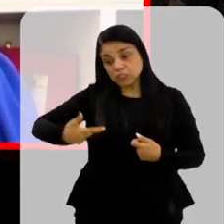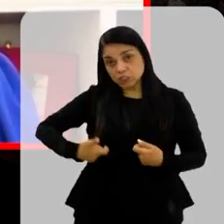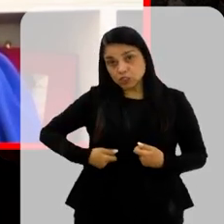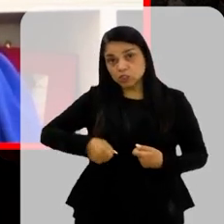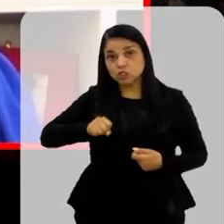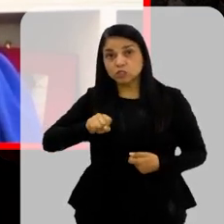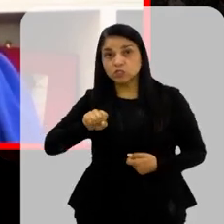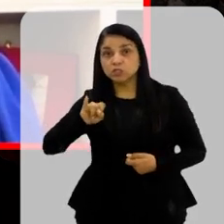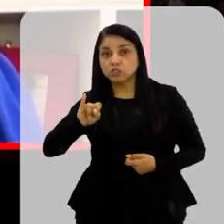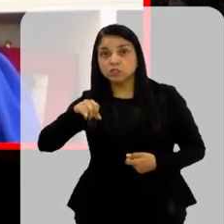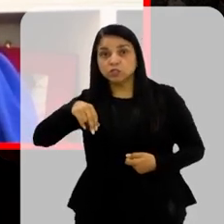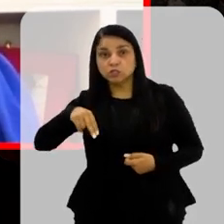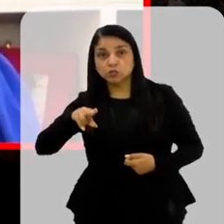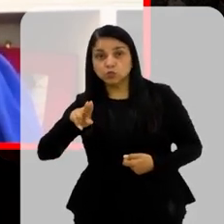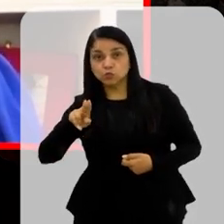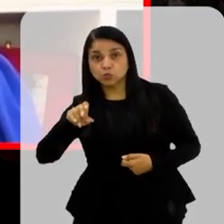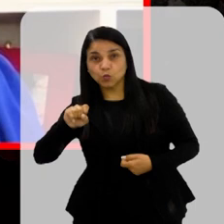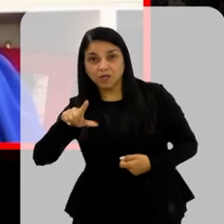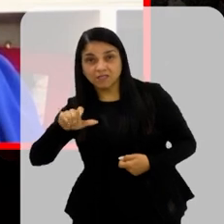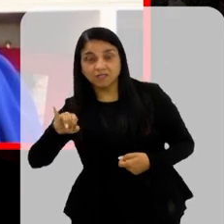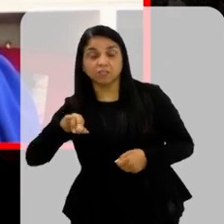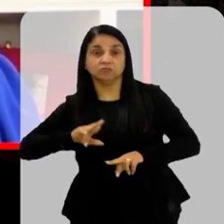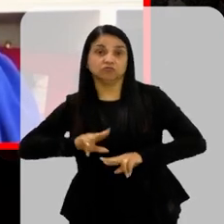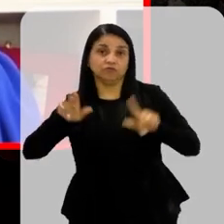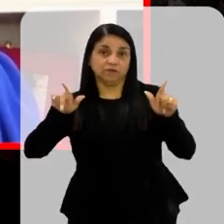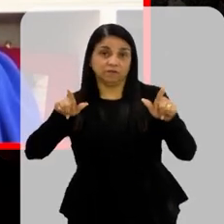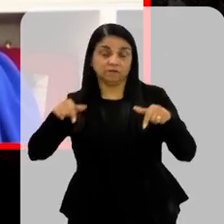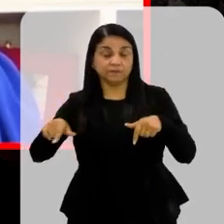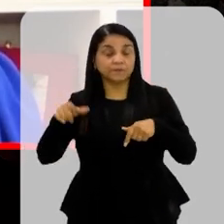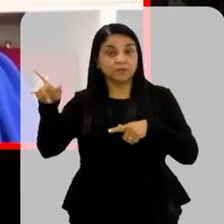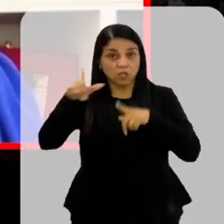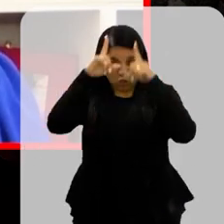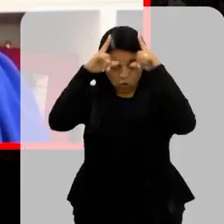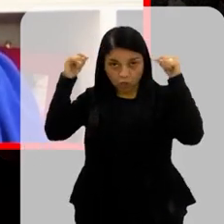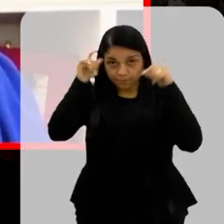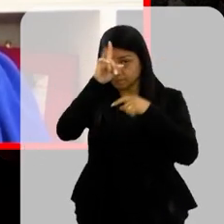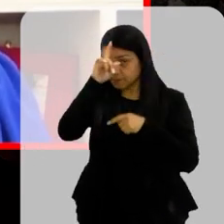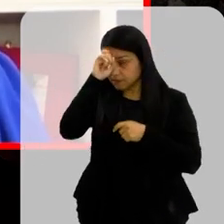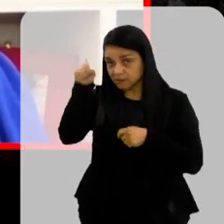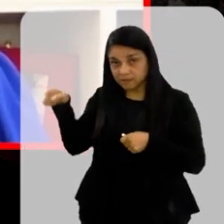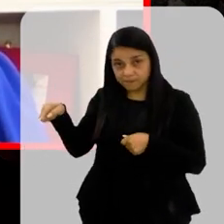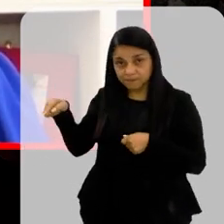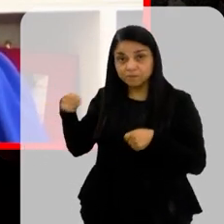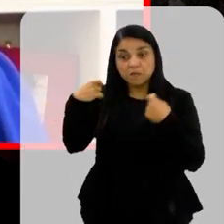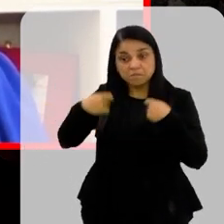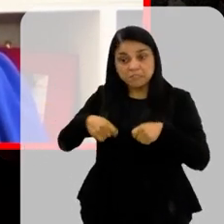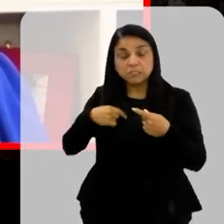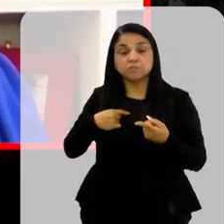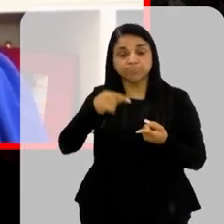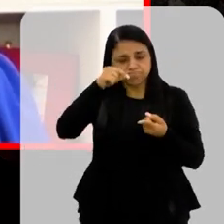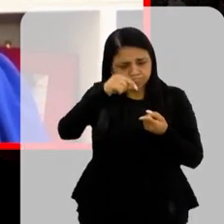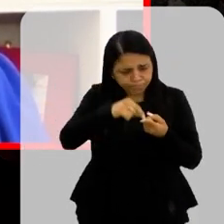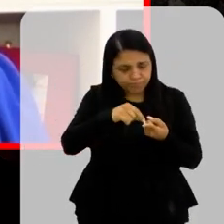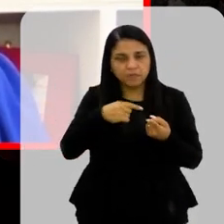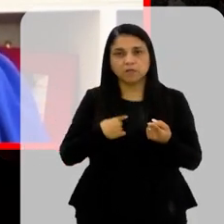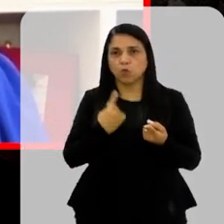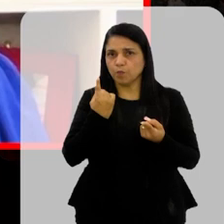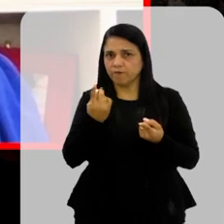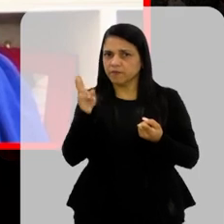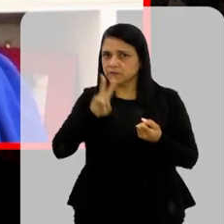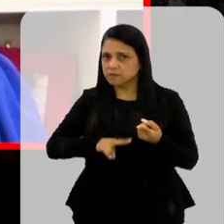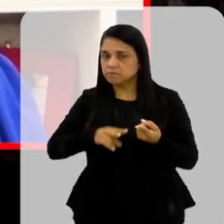dupla checagem Então, se você vai tomar insulina no hospital Aquela enfermeira vai ter que checar duas vezes